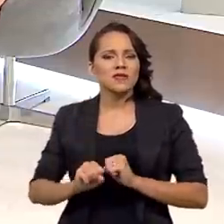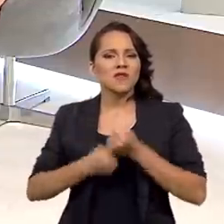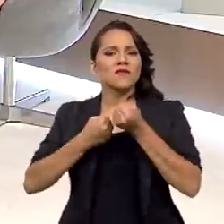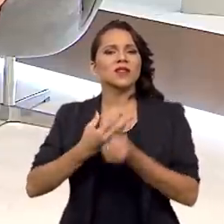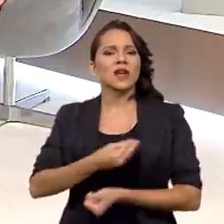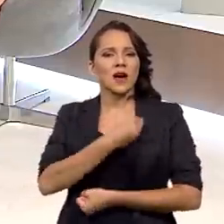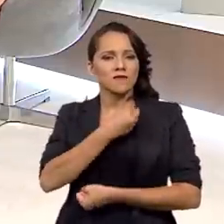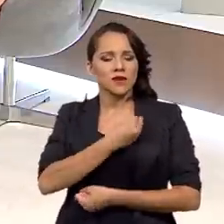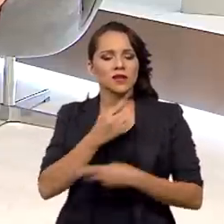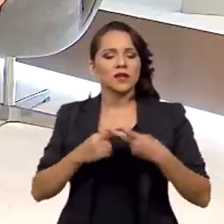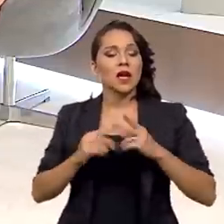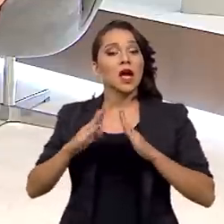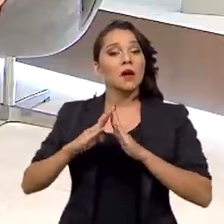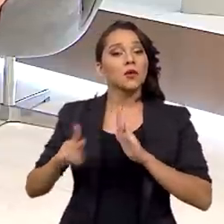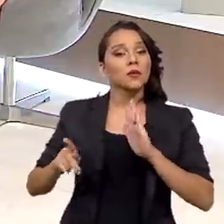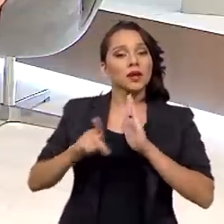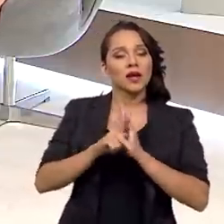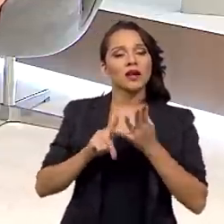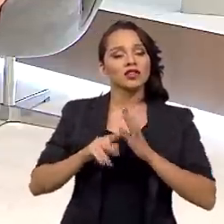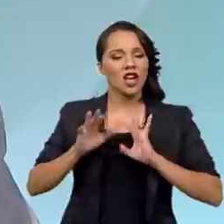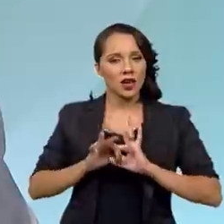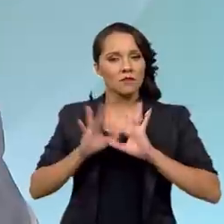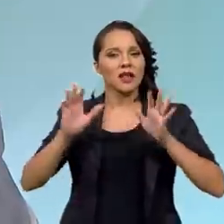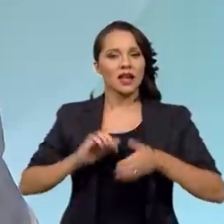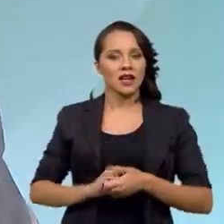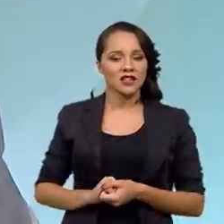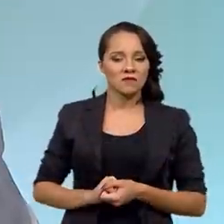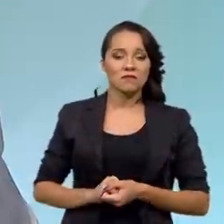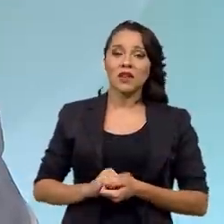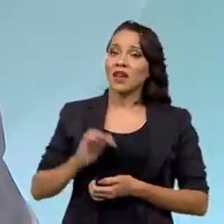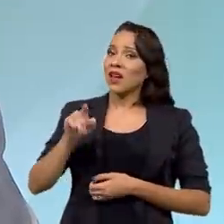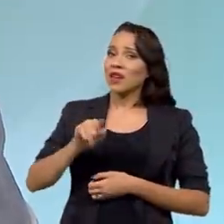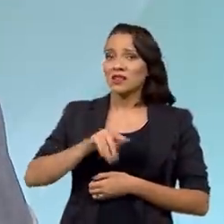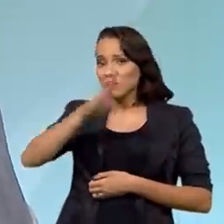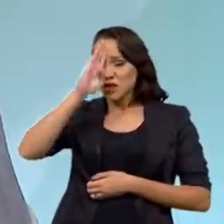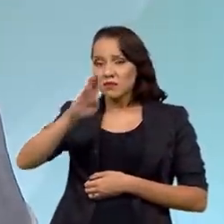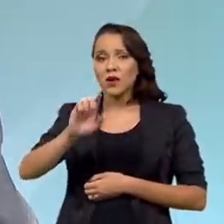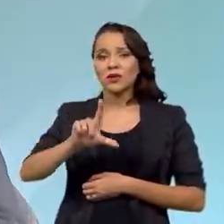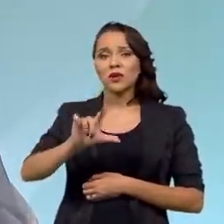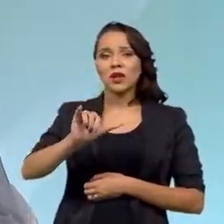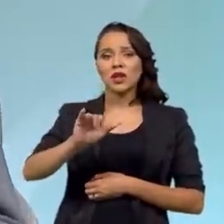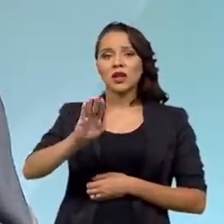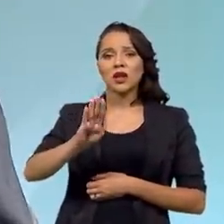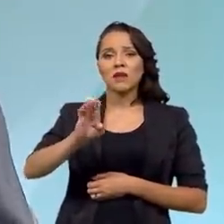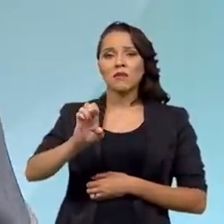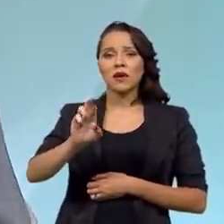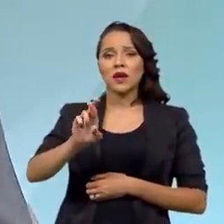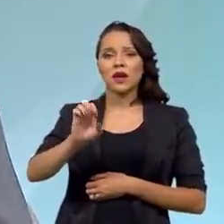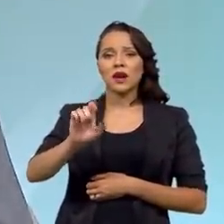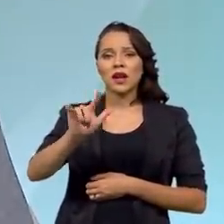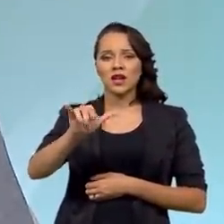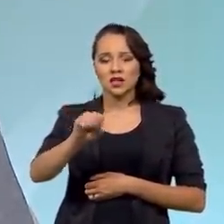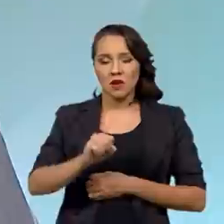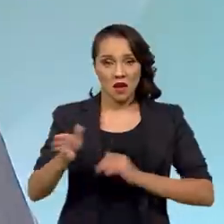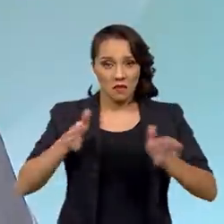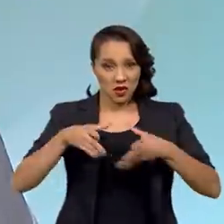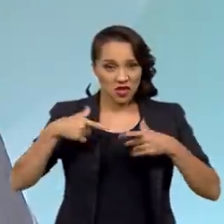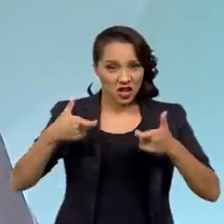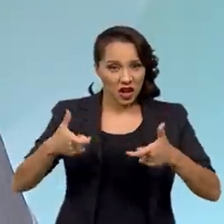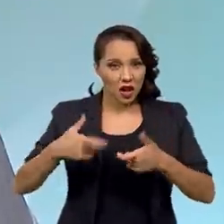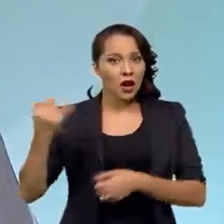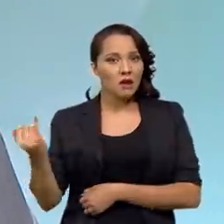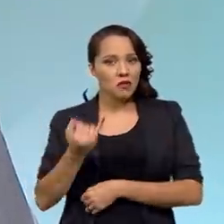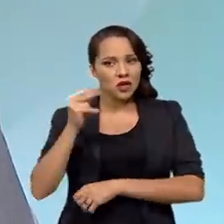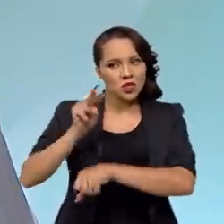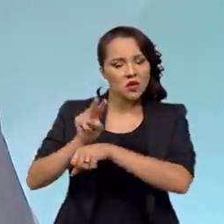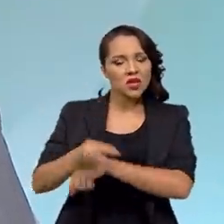vida, à propriedade e à liberdade. É o cerne do liberalismo. Meu amigo, num tempo de guerra, é fundamental preservar